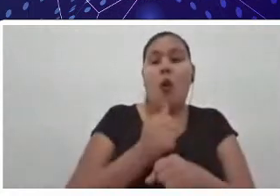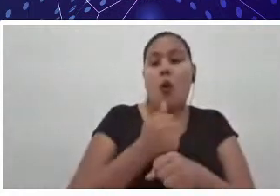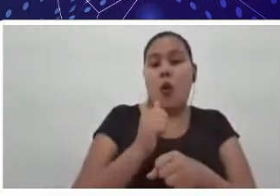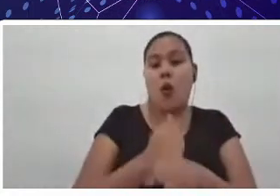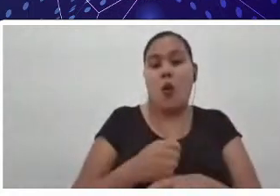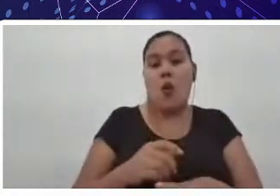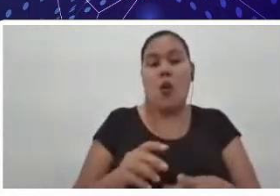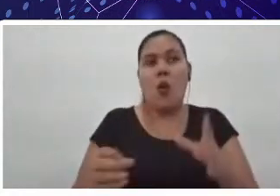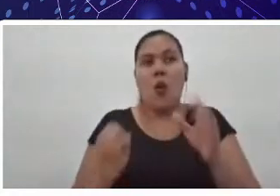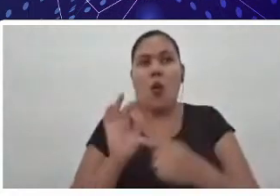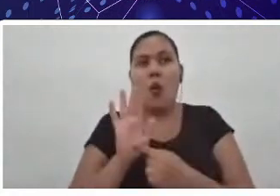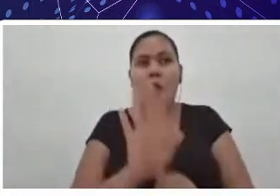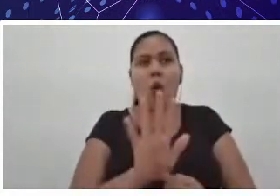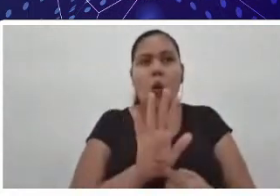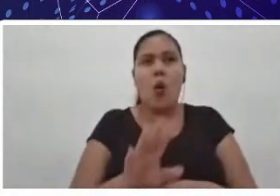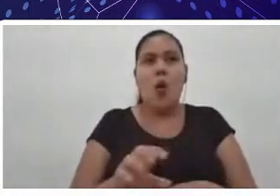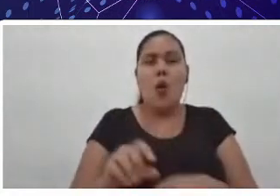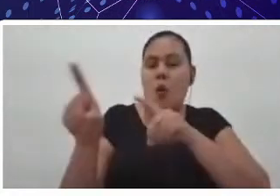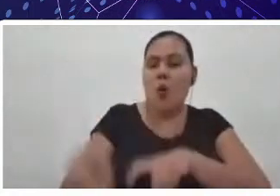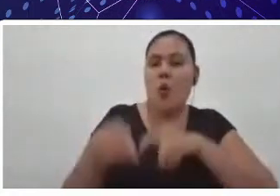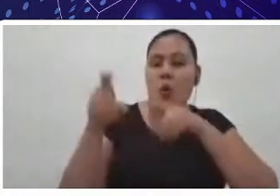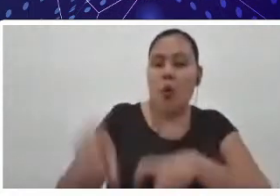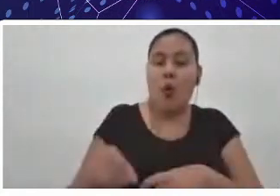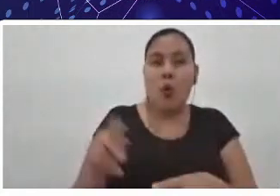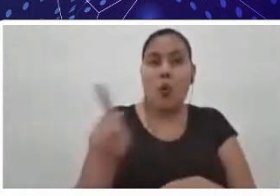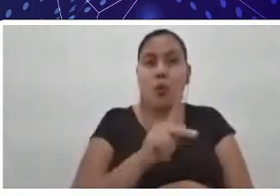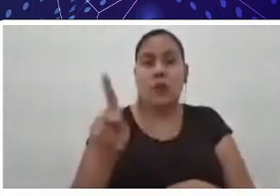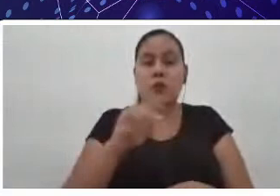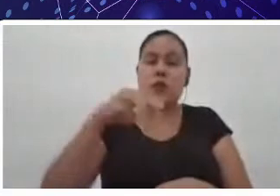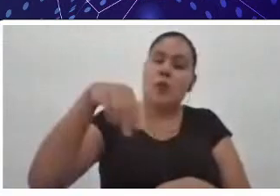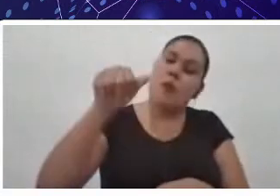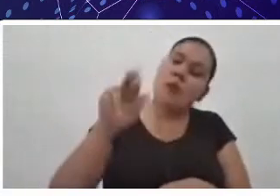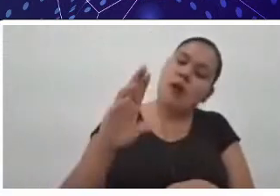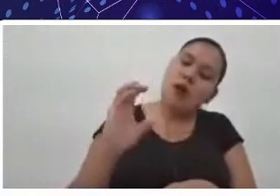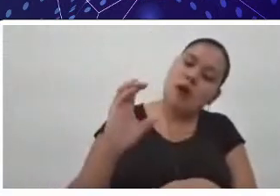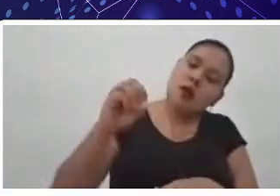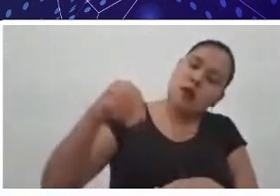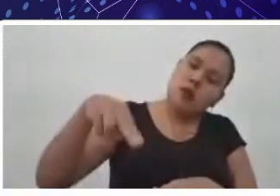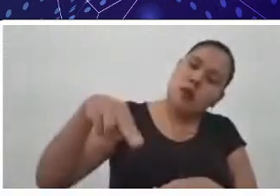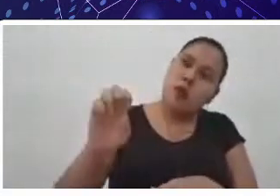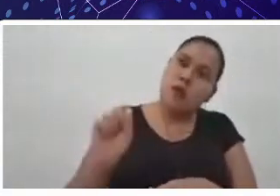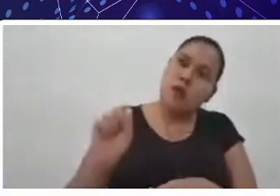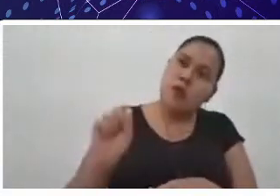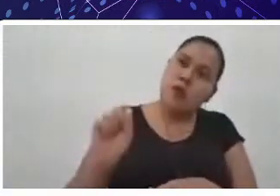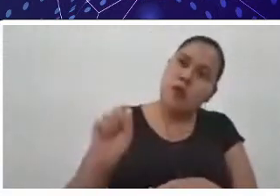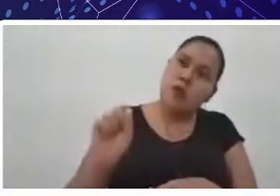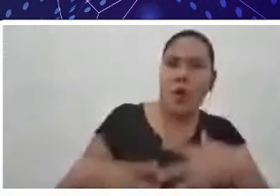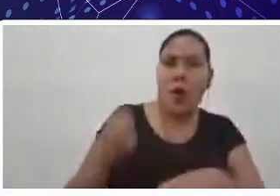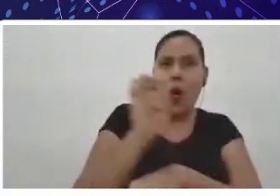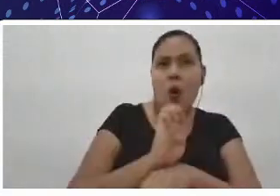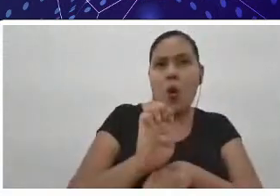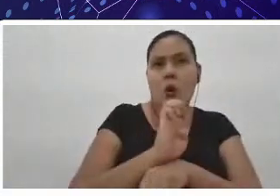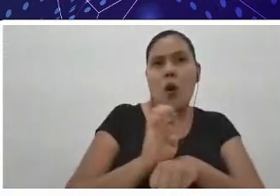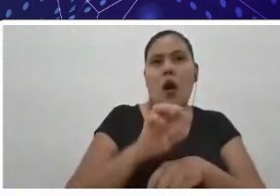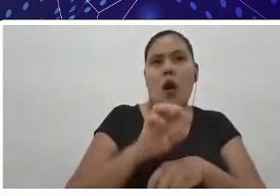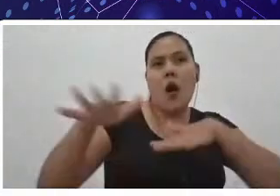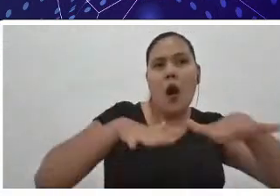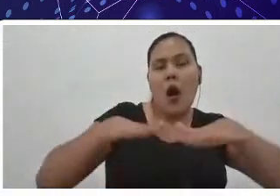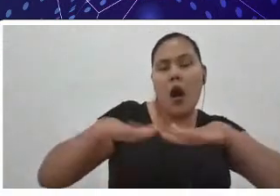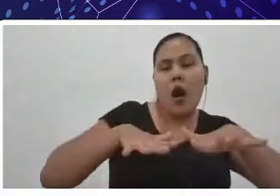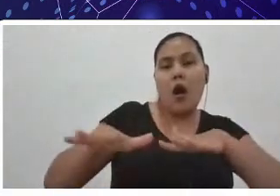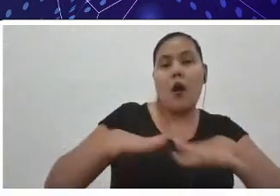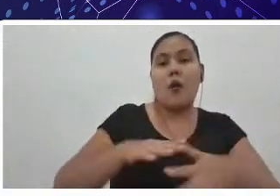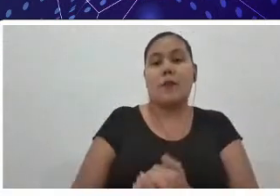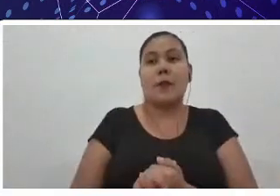agronegócio, como o professor Marcondes disse, o nosso estado é basicamente movimentado, né, o nosso PIB ele